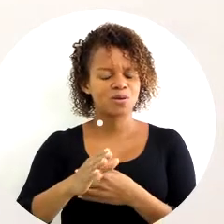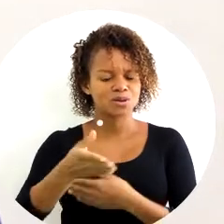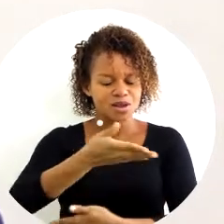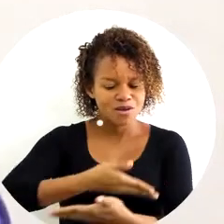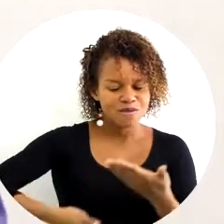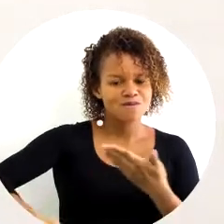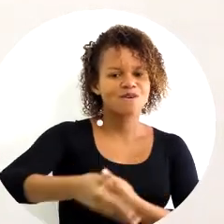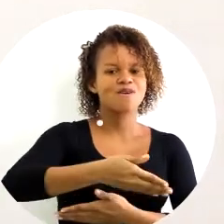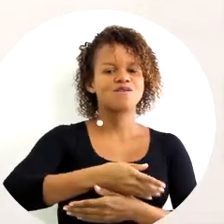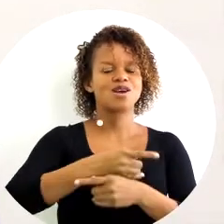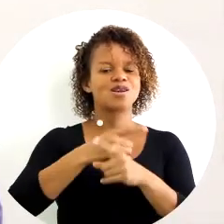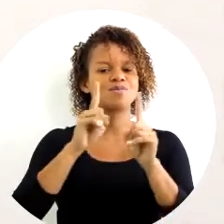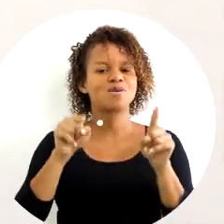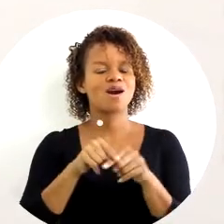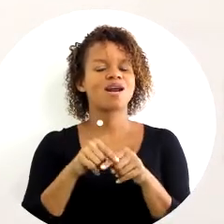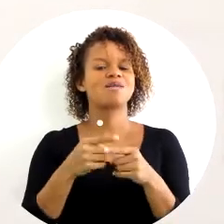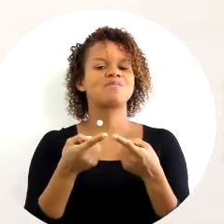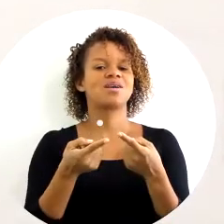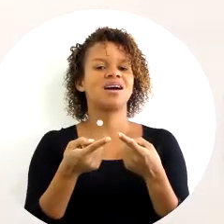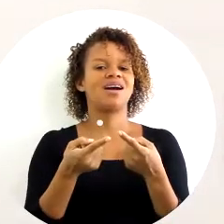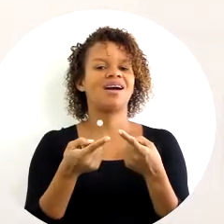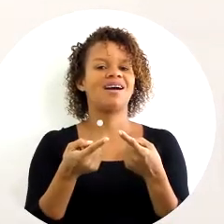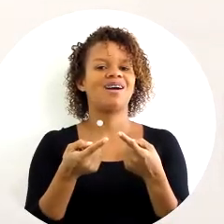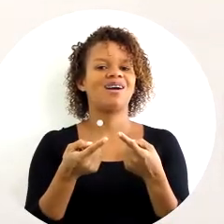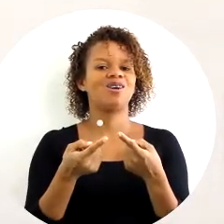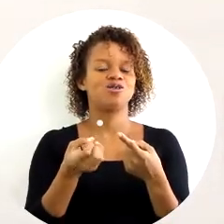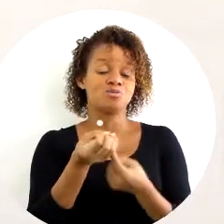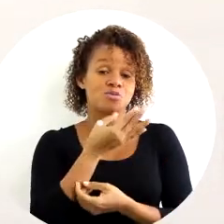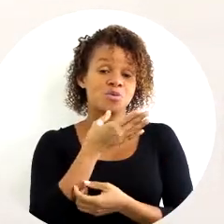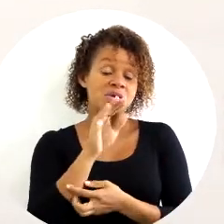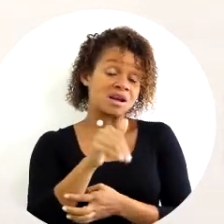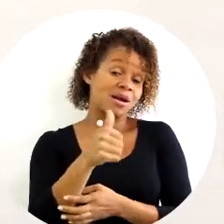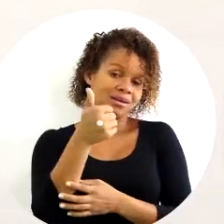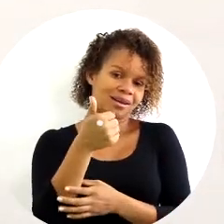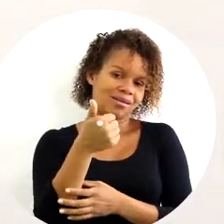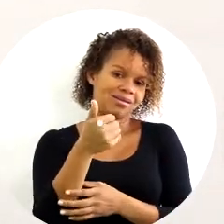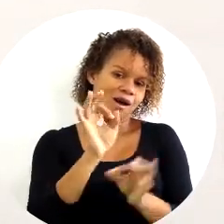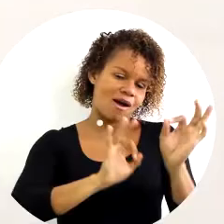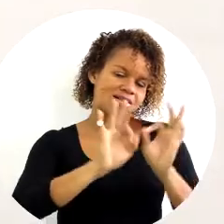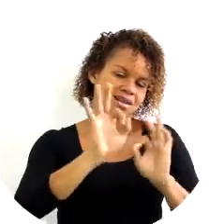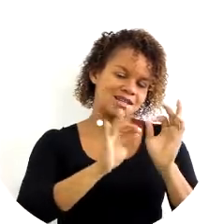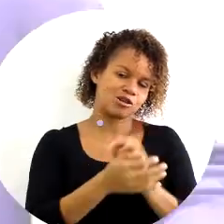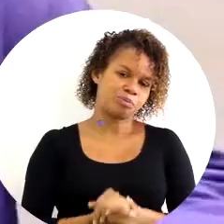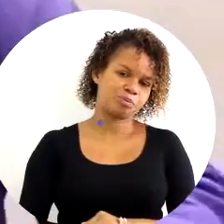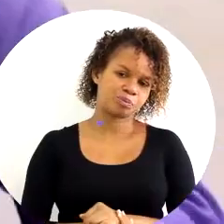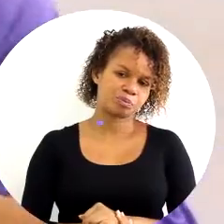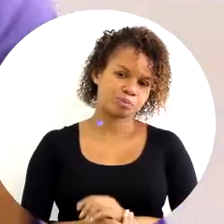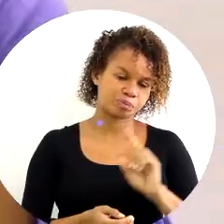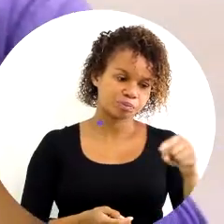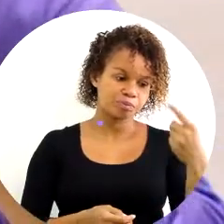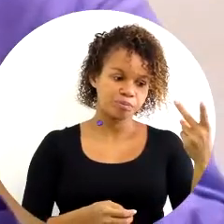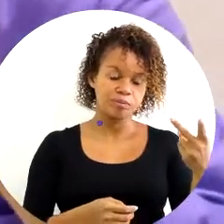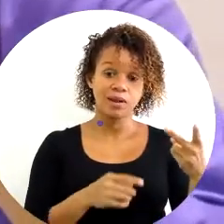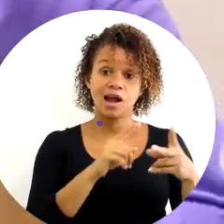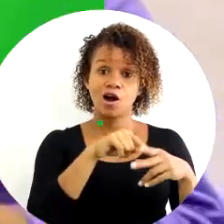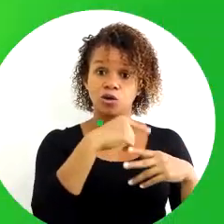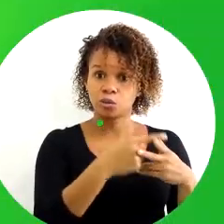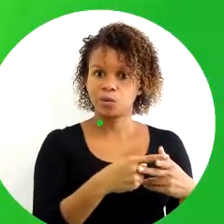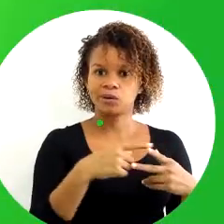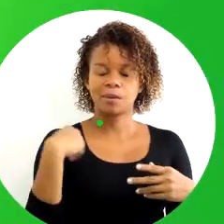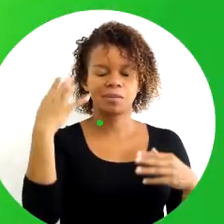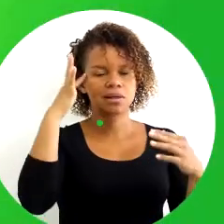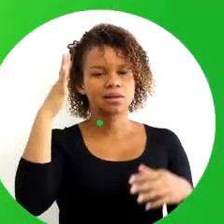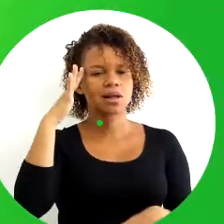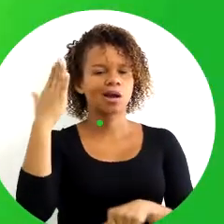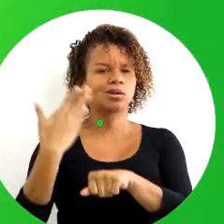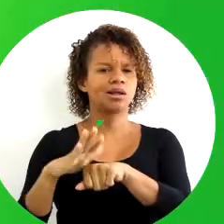envolver num programa e na aplicação de um bom programa de qualidade na organização. O outro ponto importante é pensar